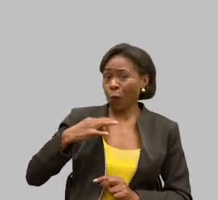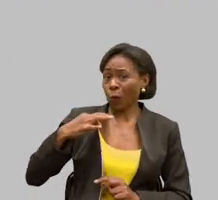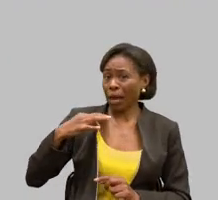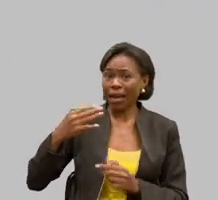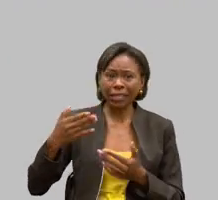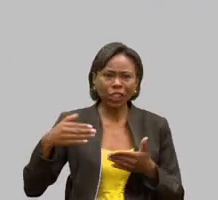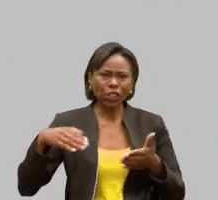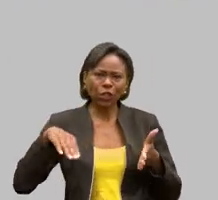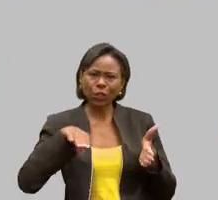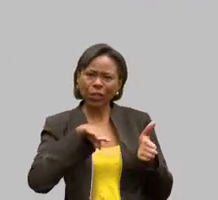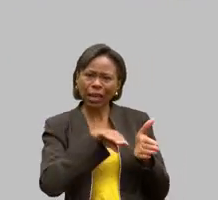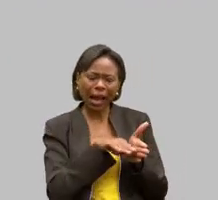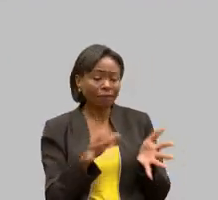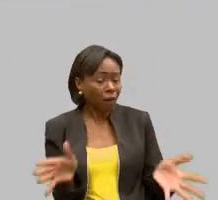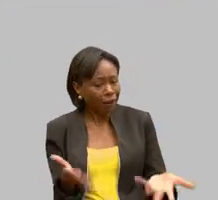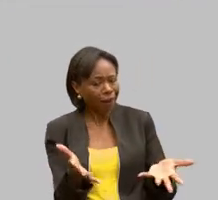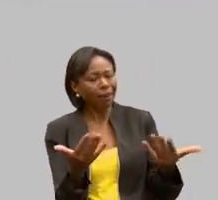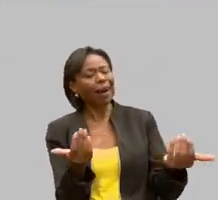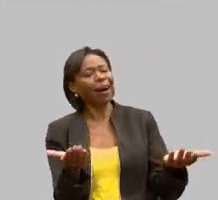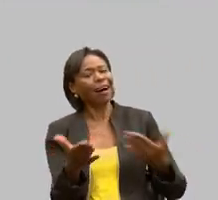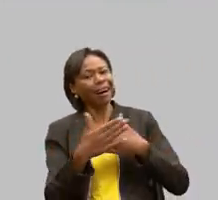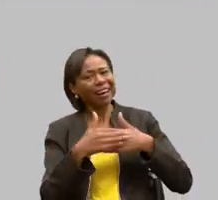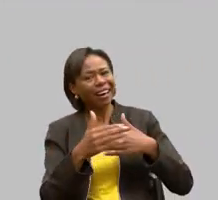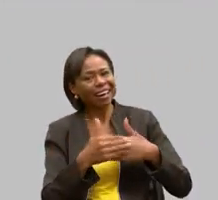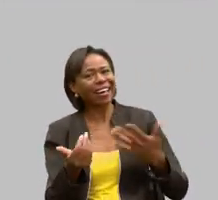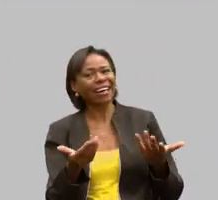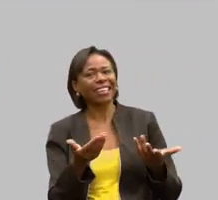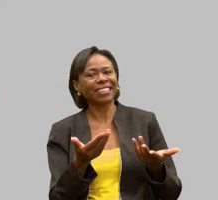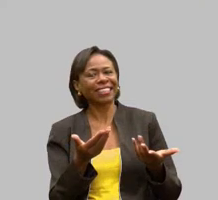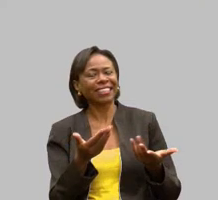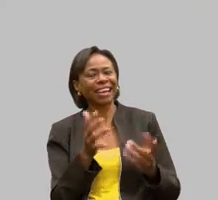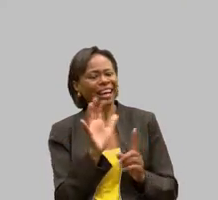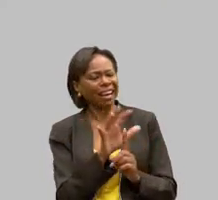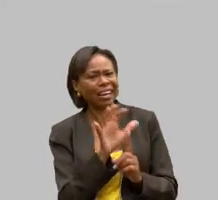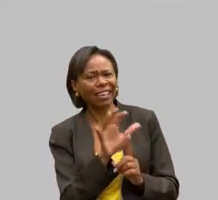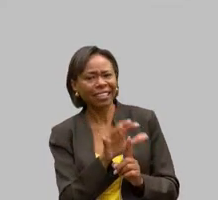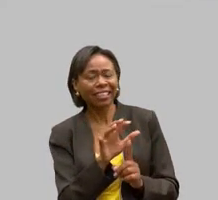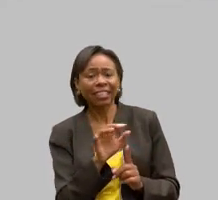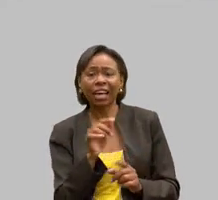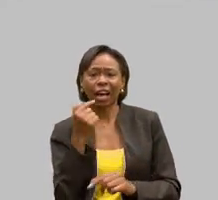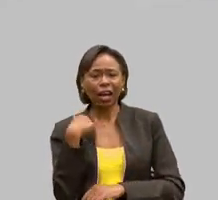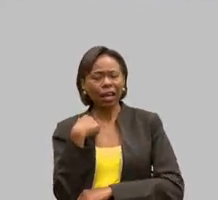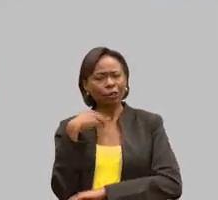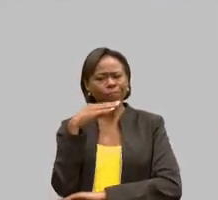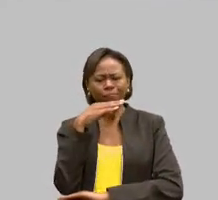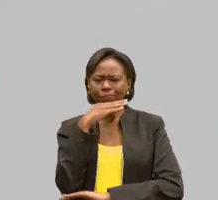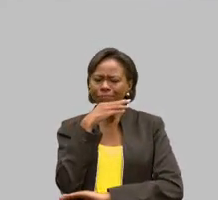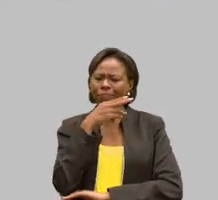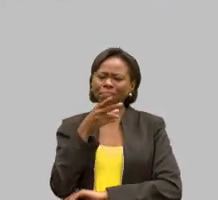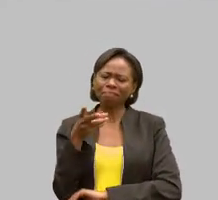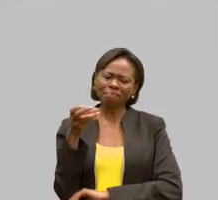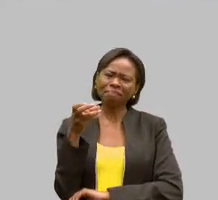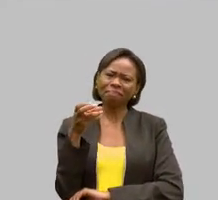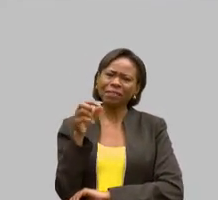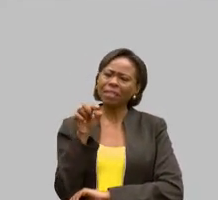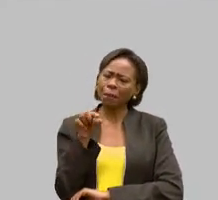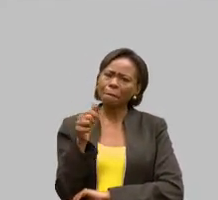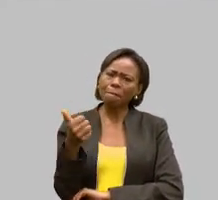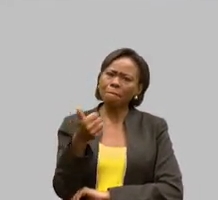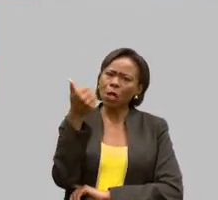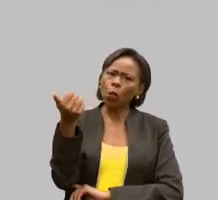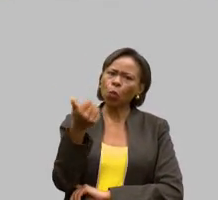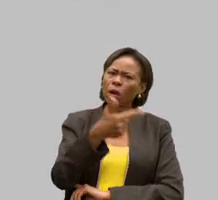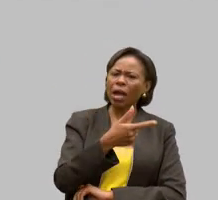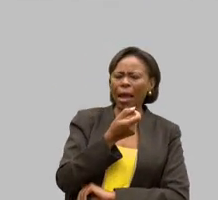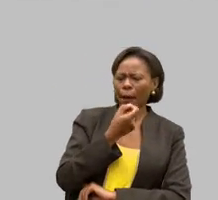os animava, então eu percebia que aquilo às vezes valia mais do que o medicamento, então muito